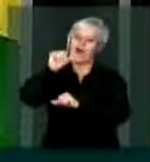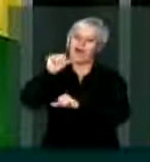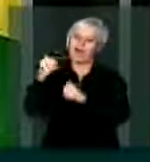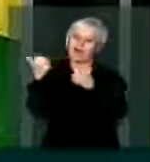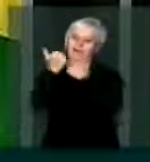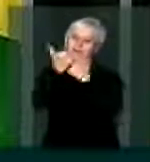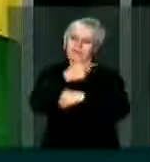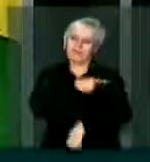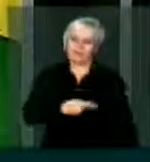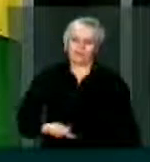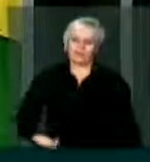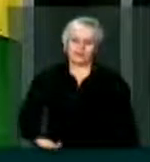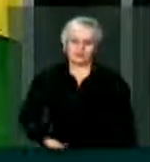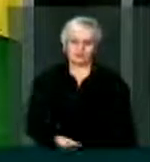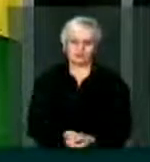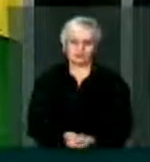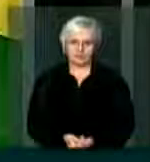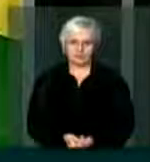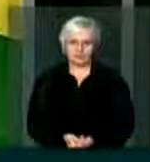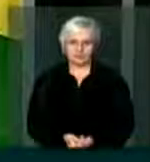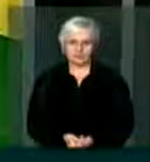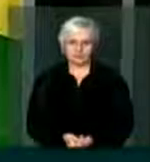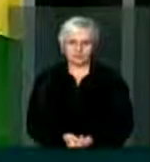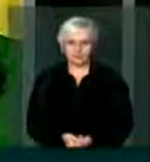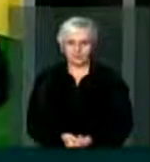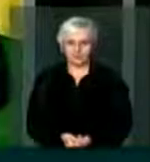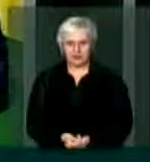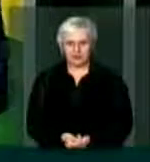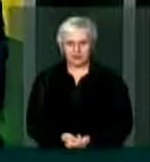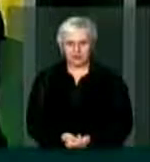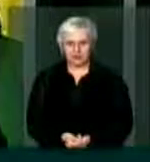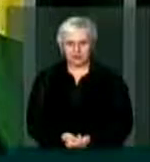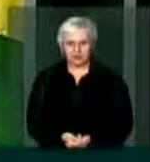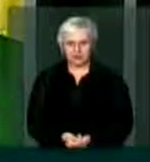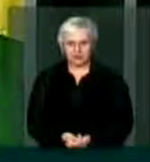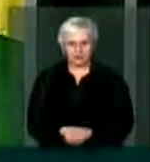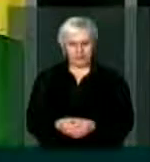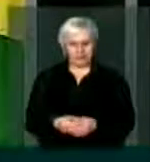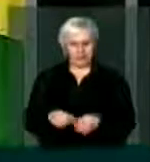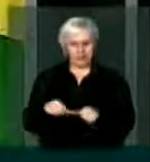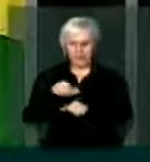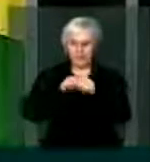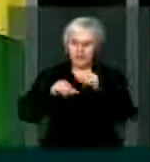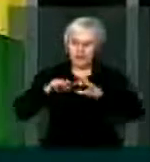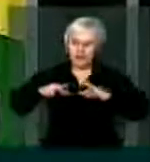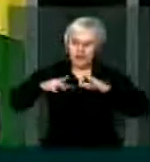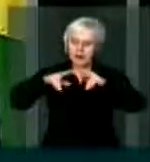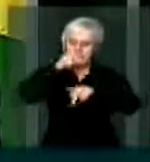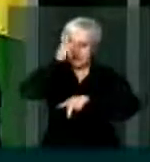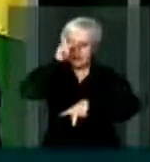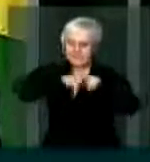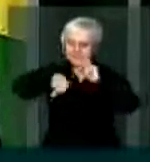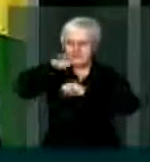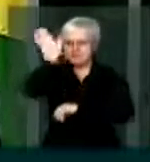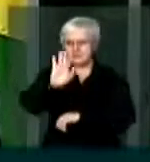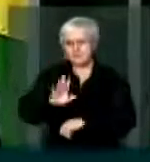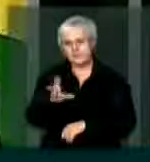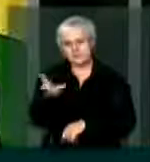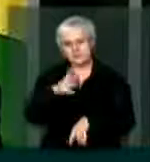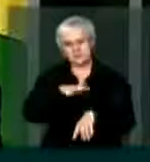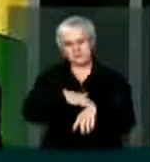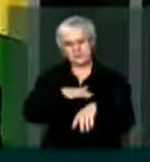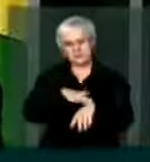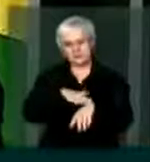do governo na mudança que todo o brasileiro queria naquele momento